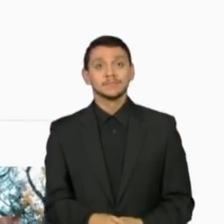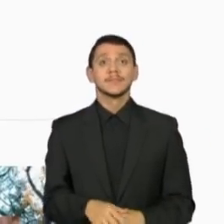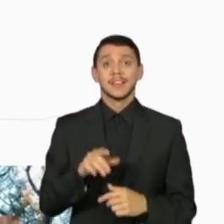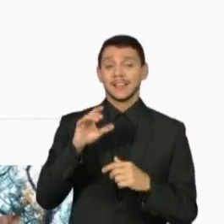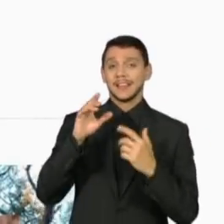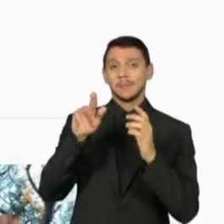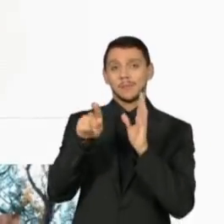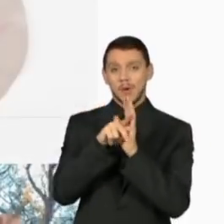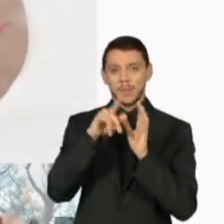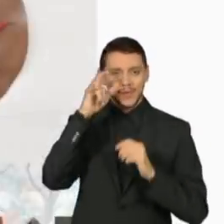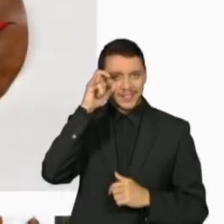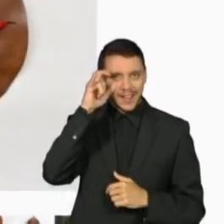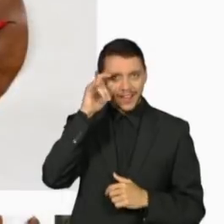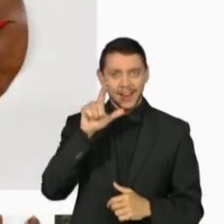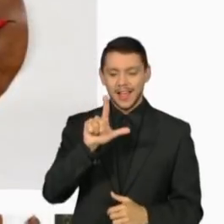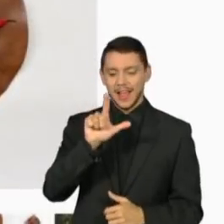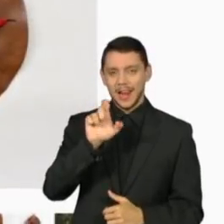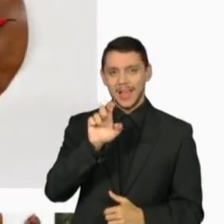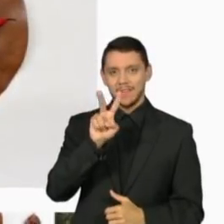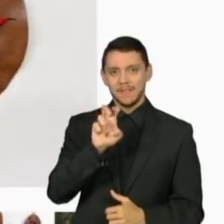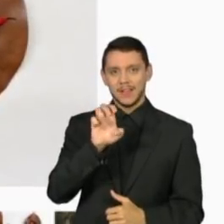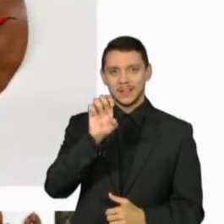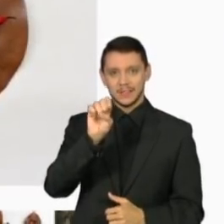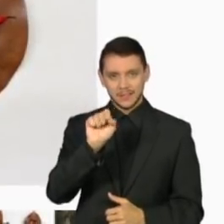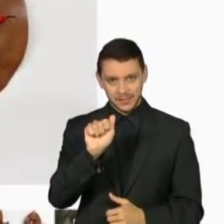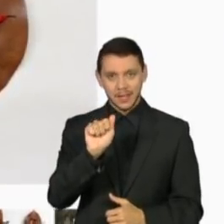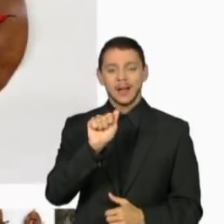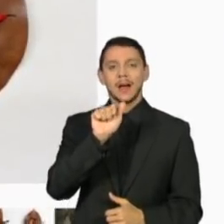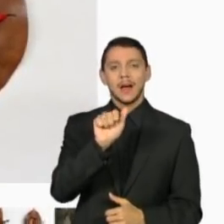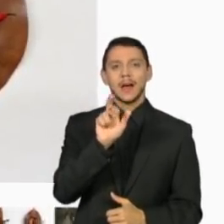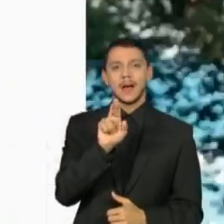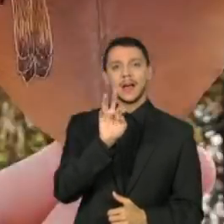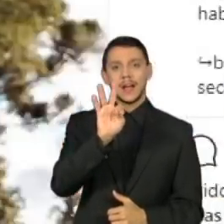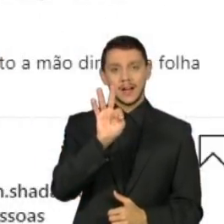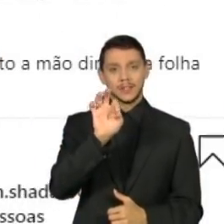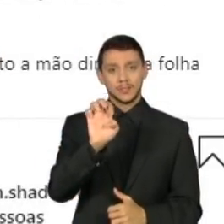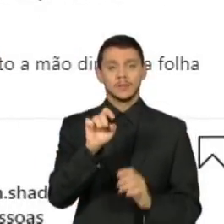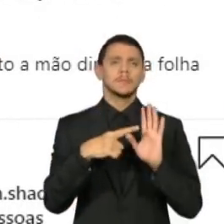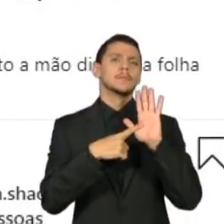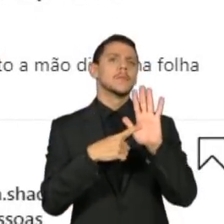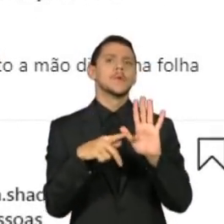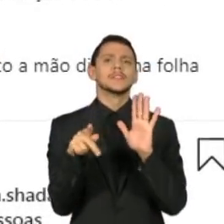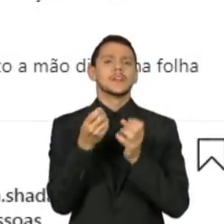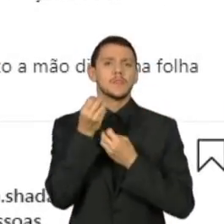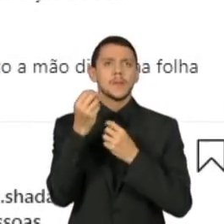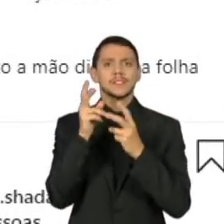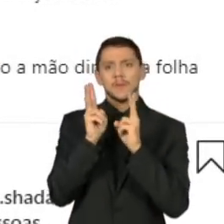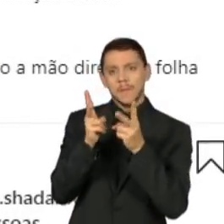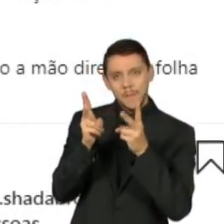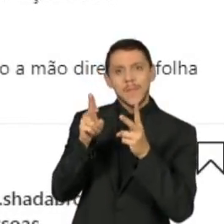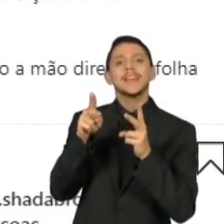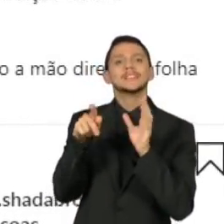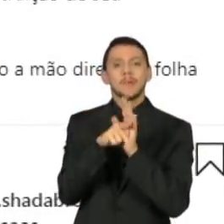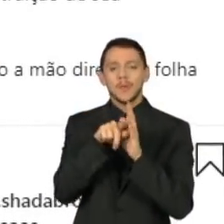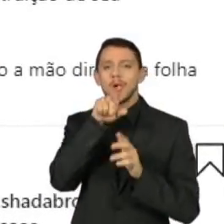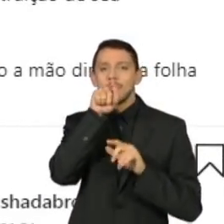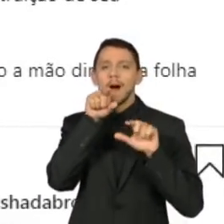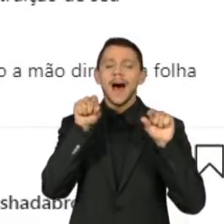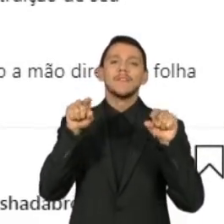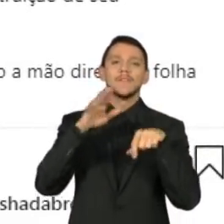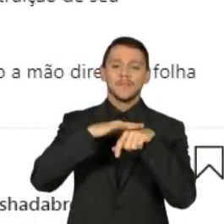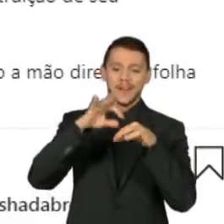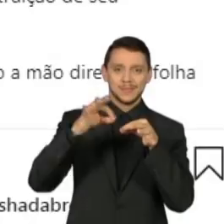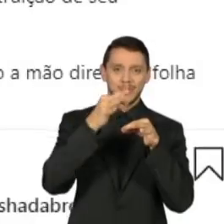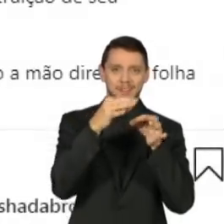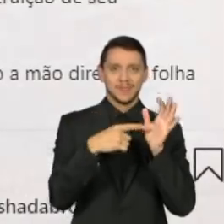Laura divulga informações sobre as espécies de aves que borda. A Maria Leque, do sudeste, é da Mata Atlântica. Quando